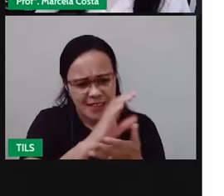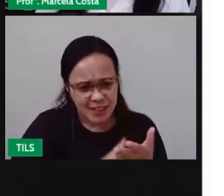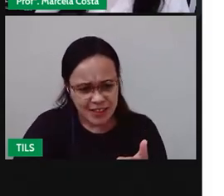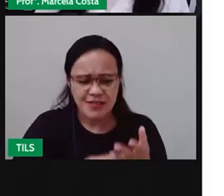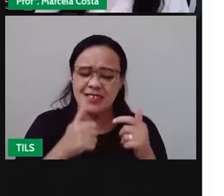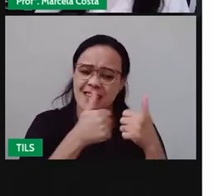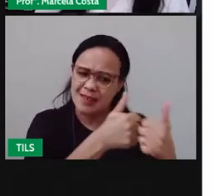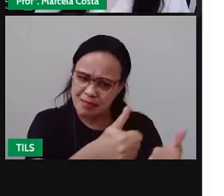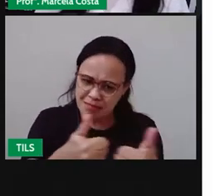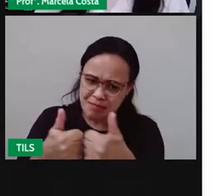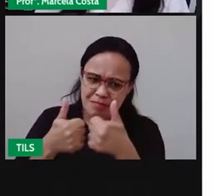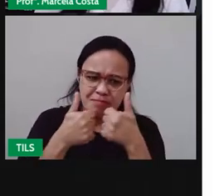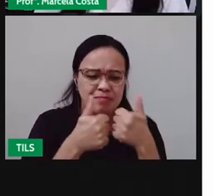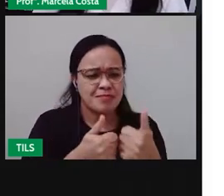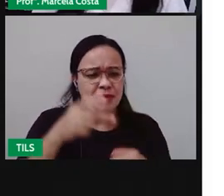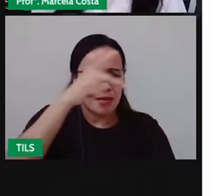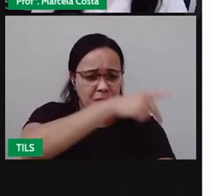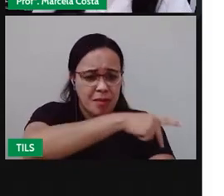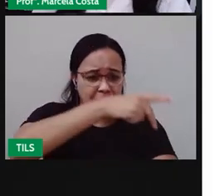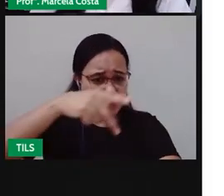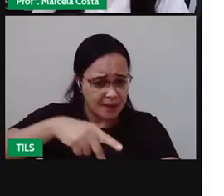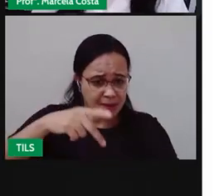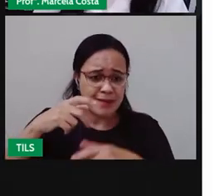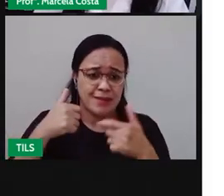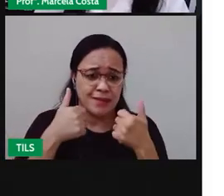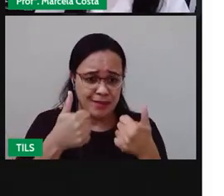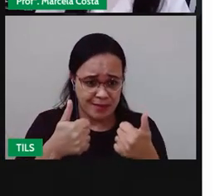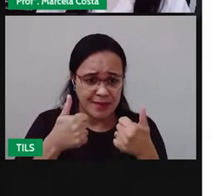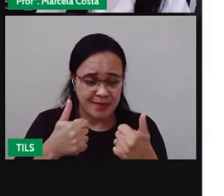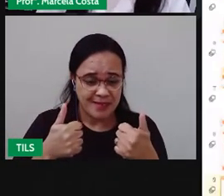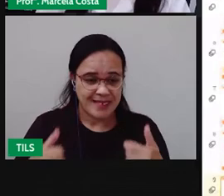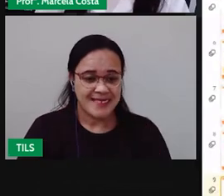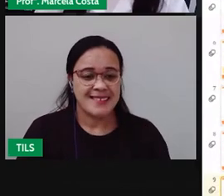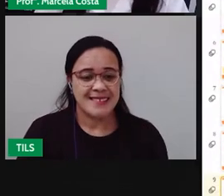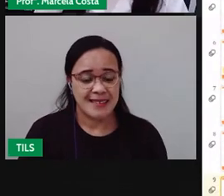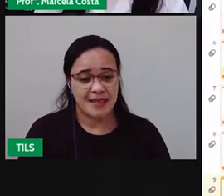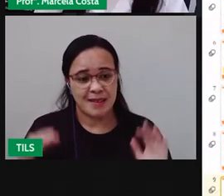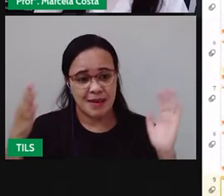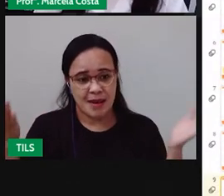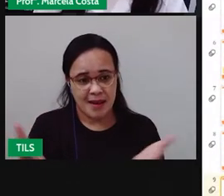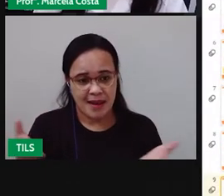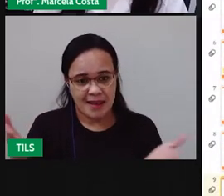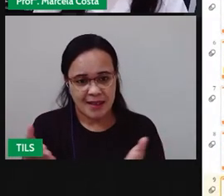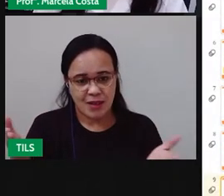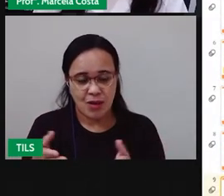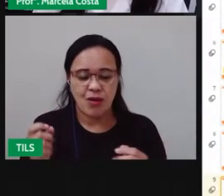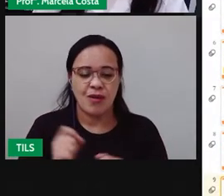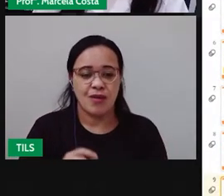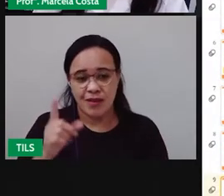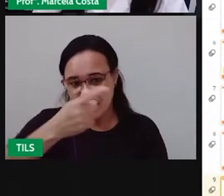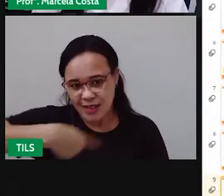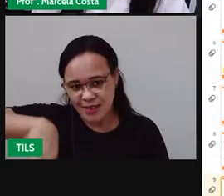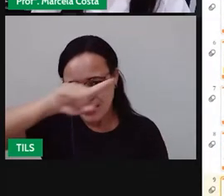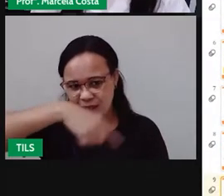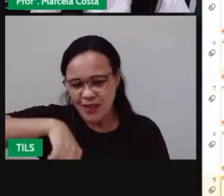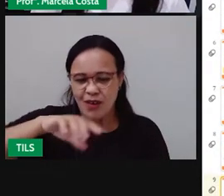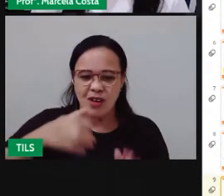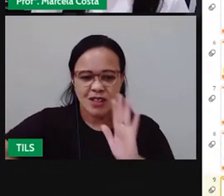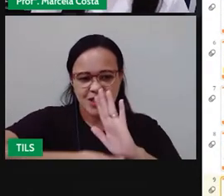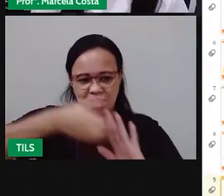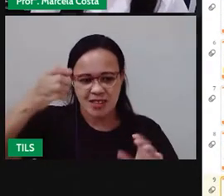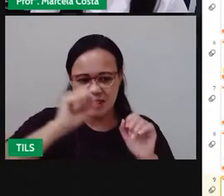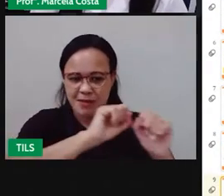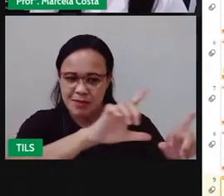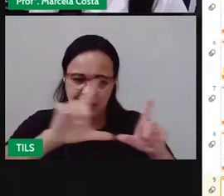as atividades do percurso pedagógico agora crianças a gente vai tirar aqui a